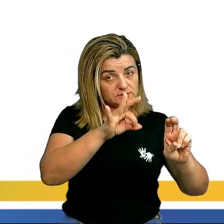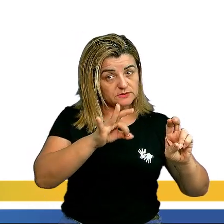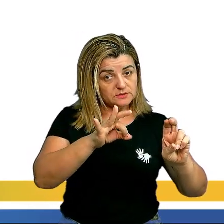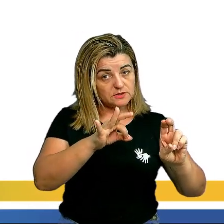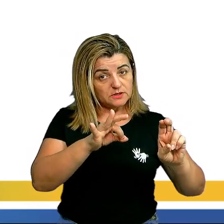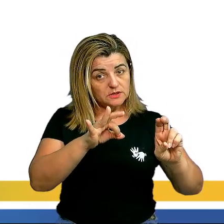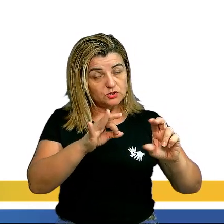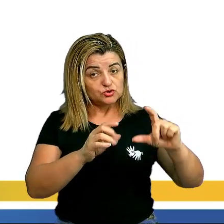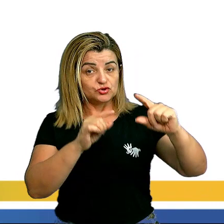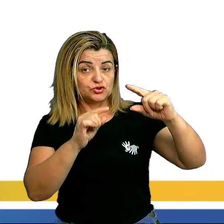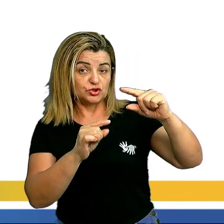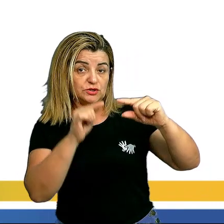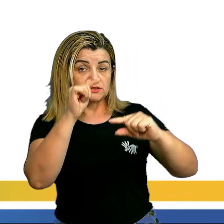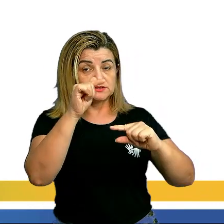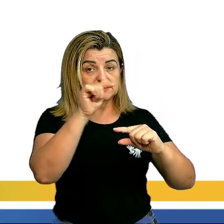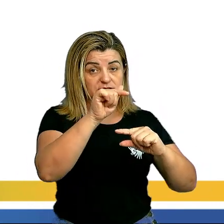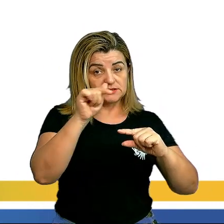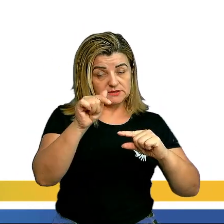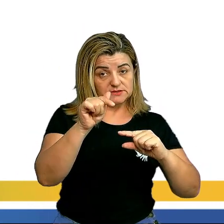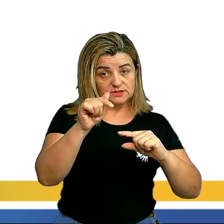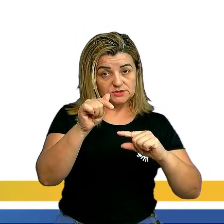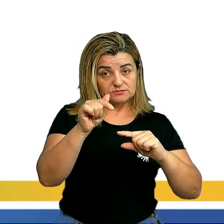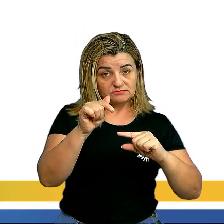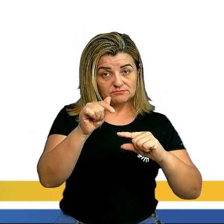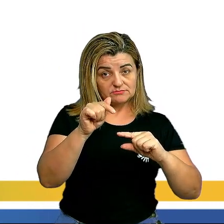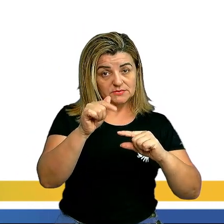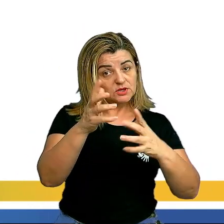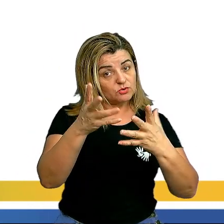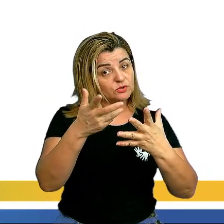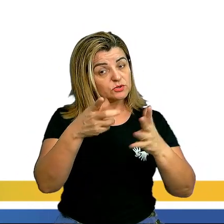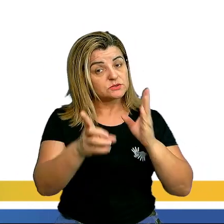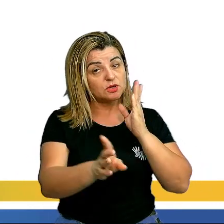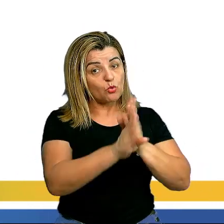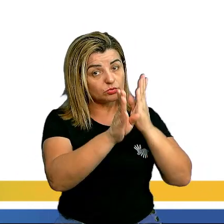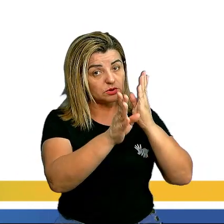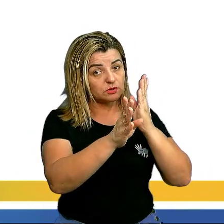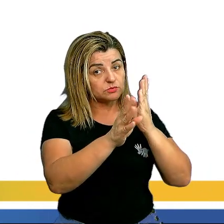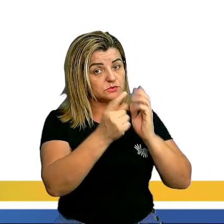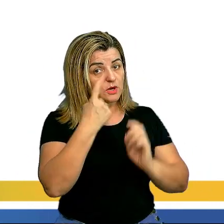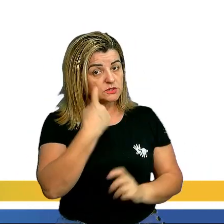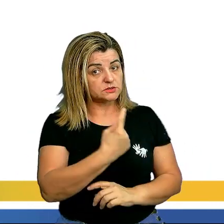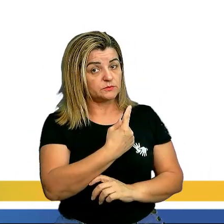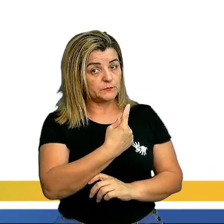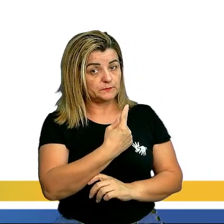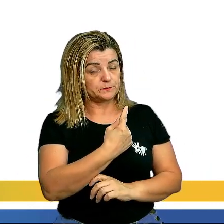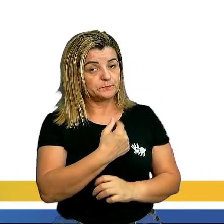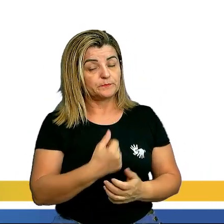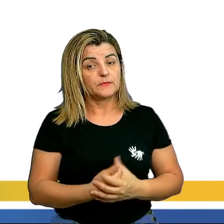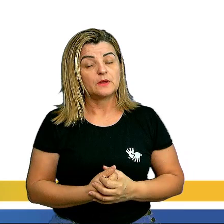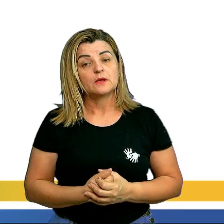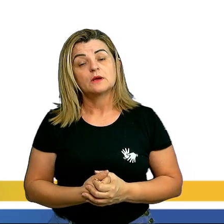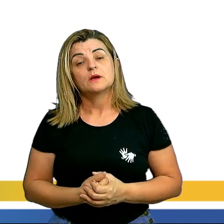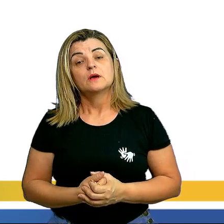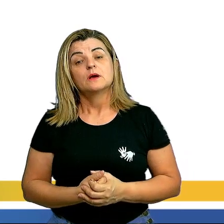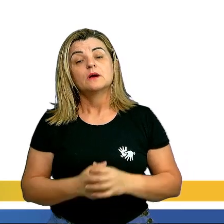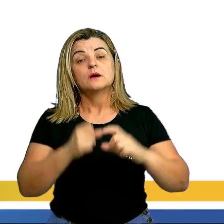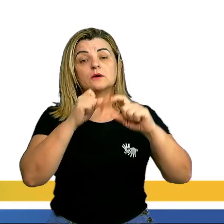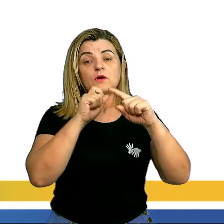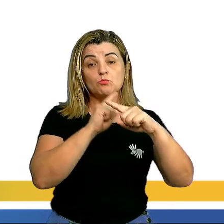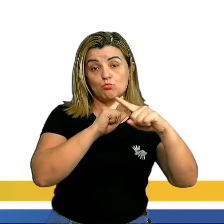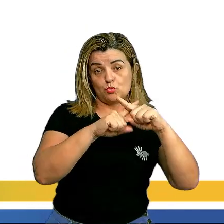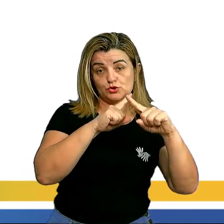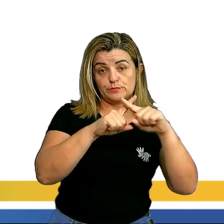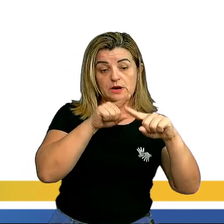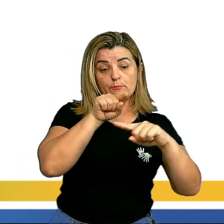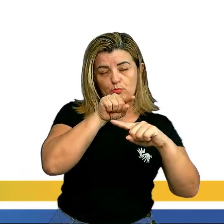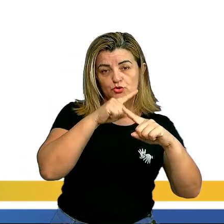77, que é o que a gente achou acima. Tudo bem? Então a gente vai multiplicar ali,